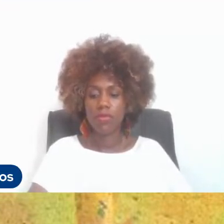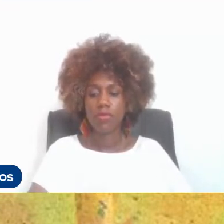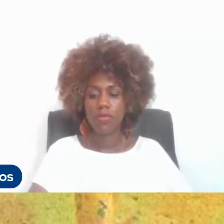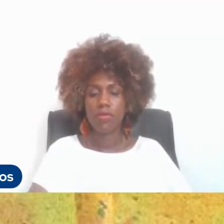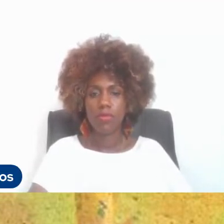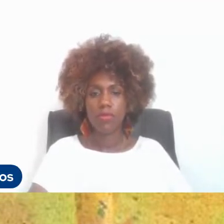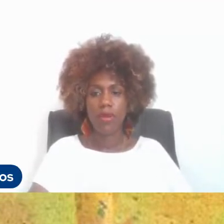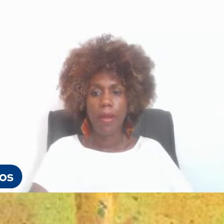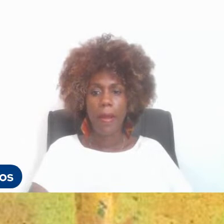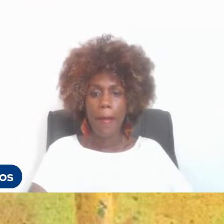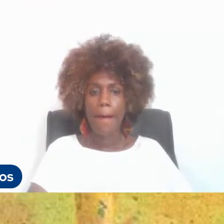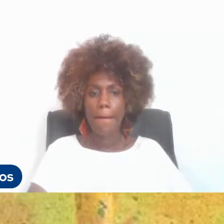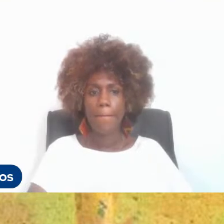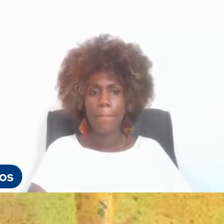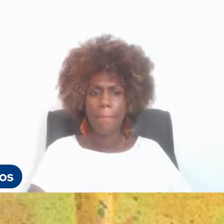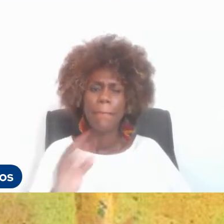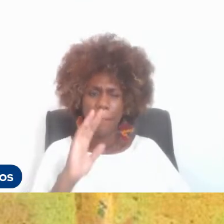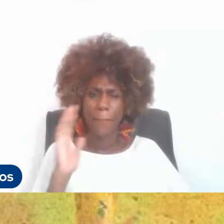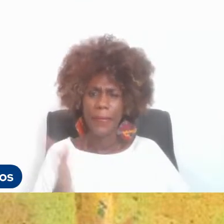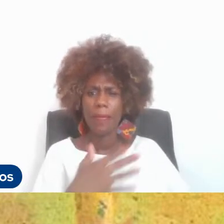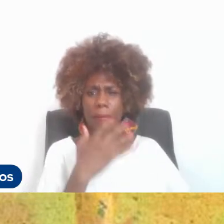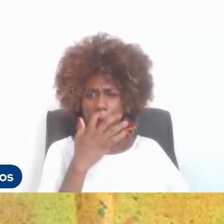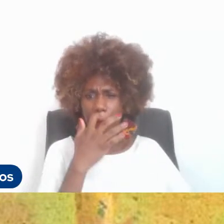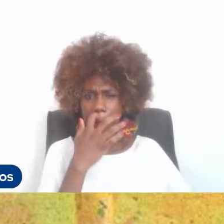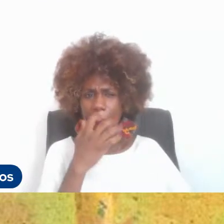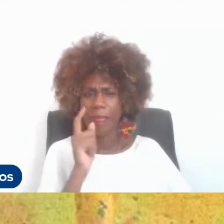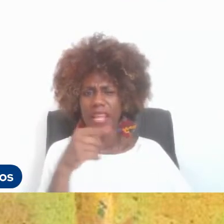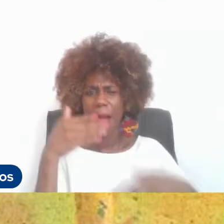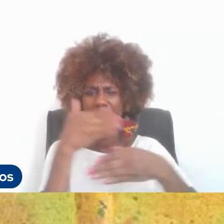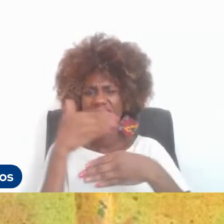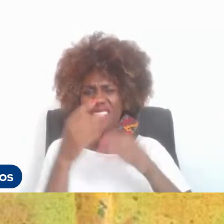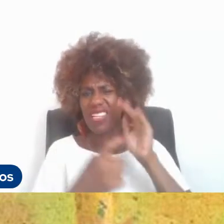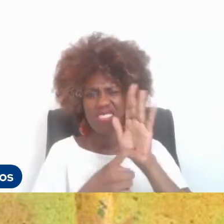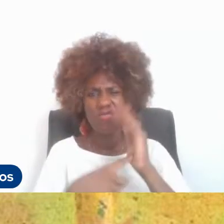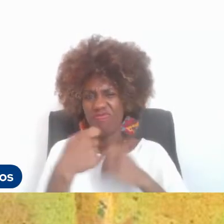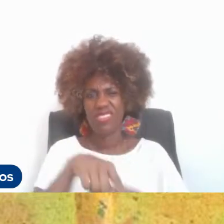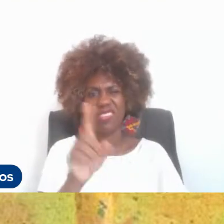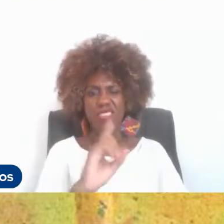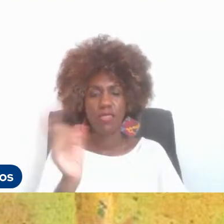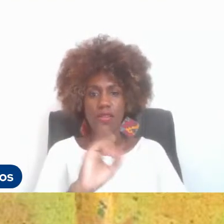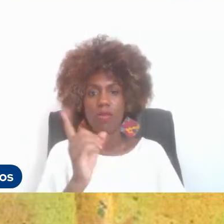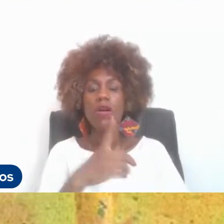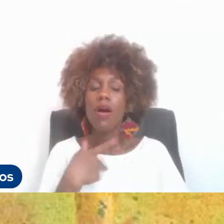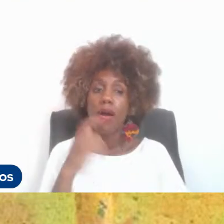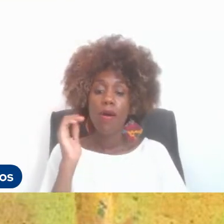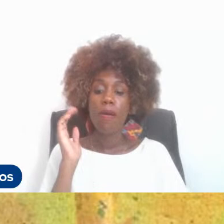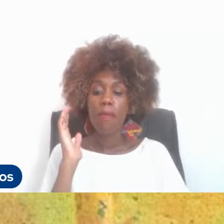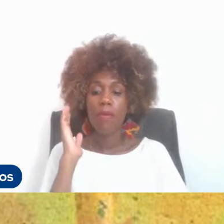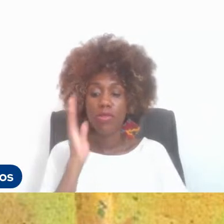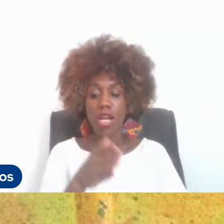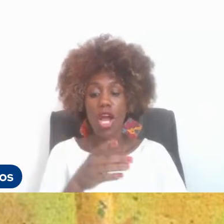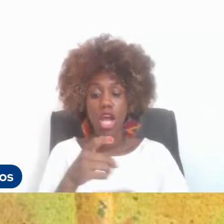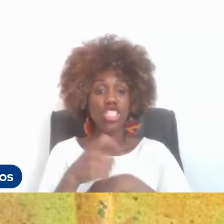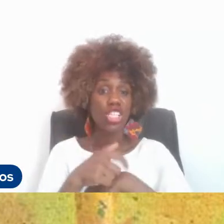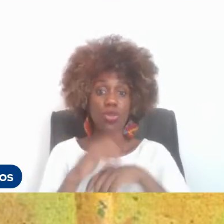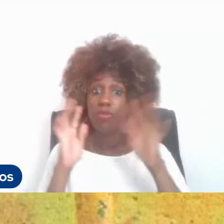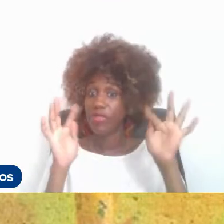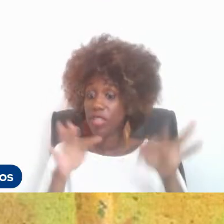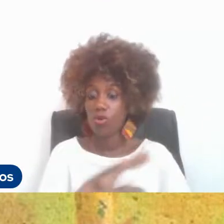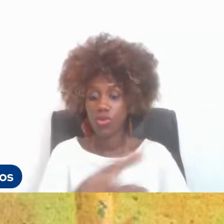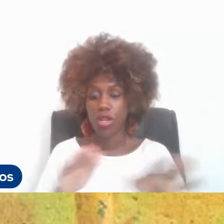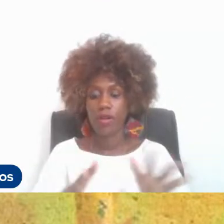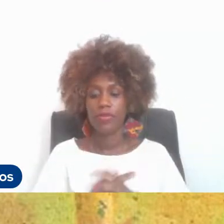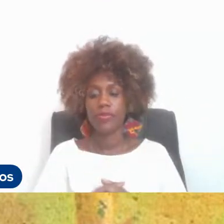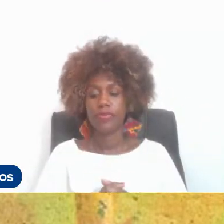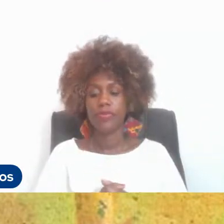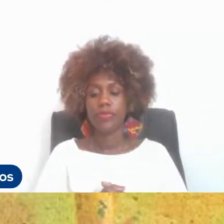Na verdade, gente podia passar, eu nem preciso da apresentação. posso, já estou realmente no final. Então, esse é o